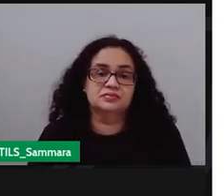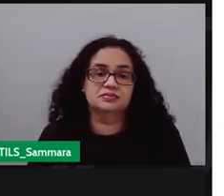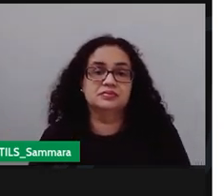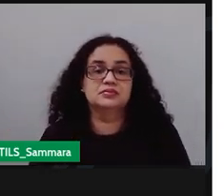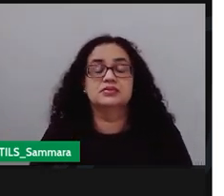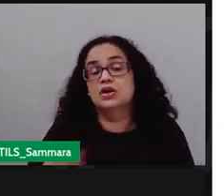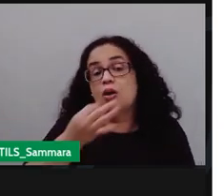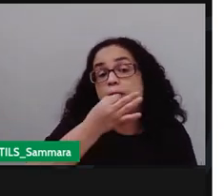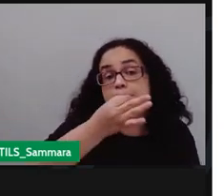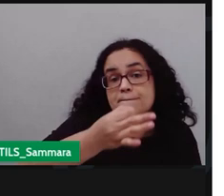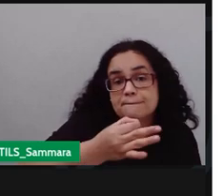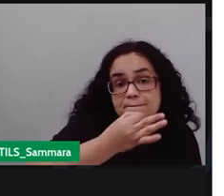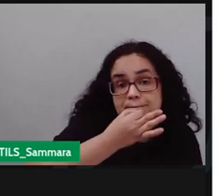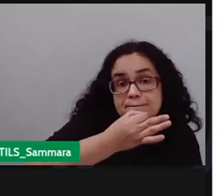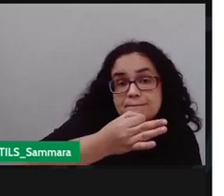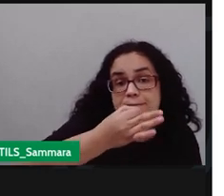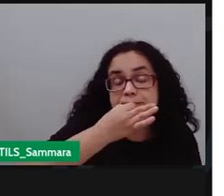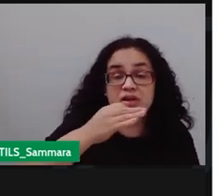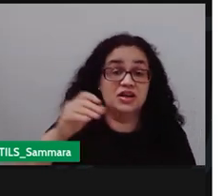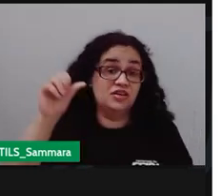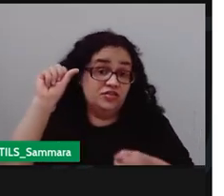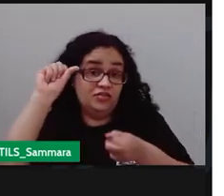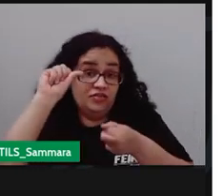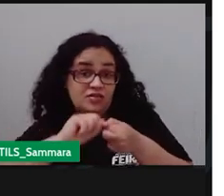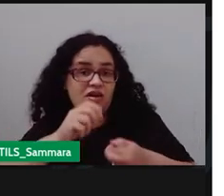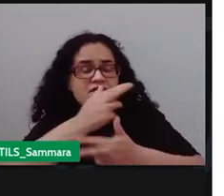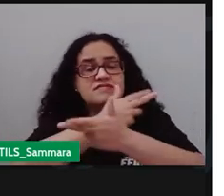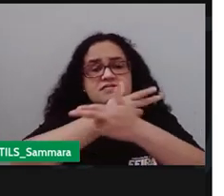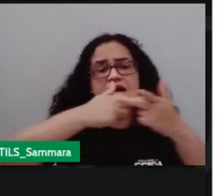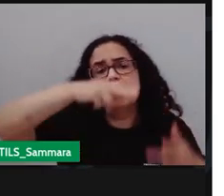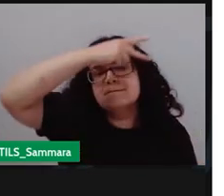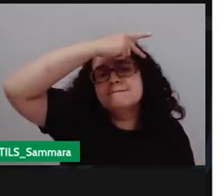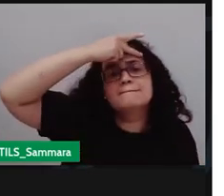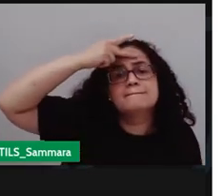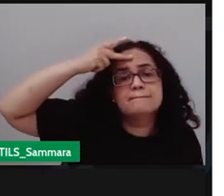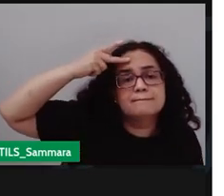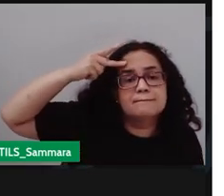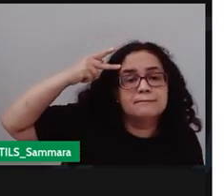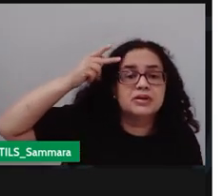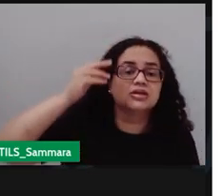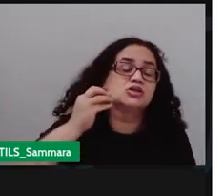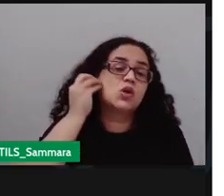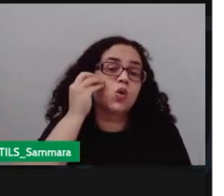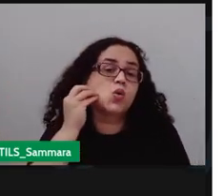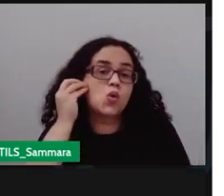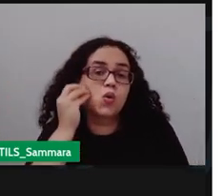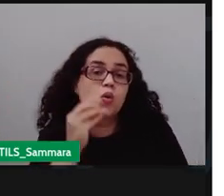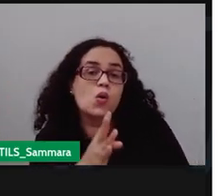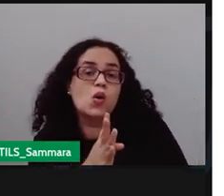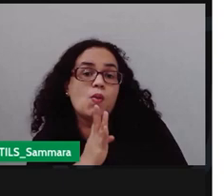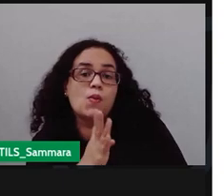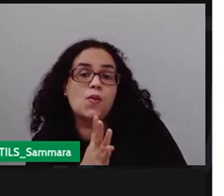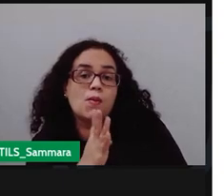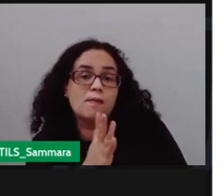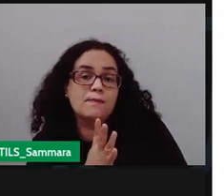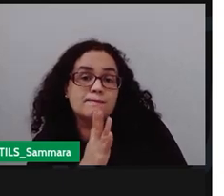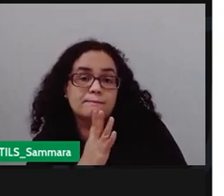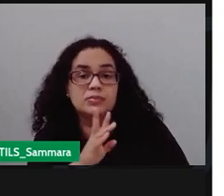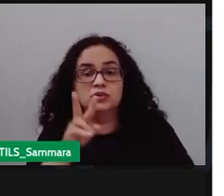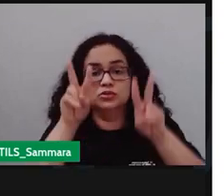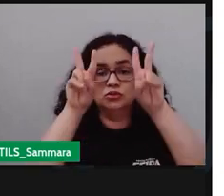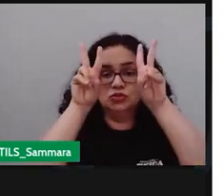Opinativa é realizada é é pessoas que possuem experiências e conhecimentos sobre determinados